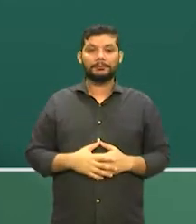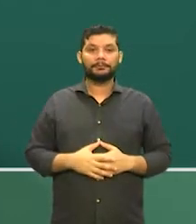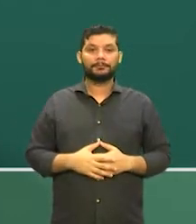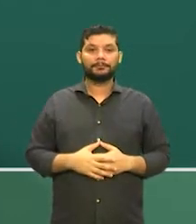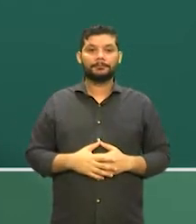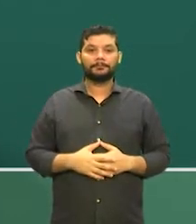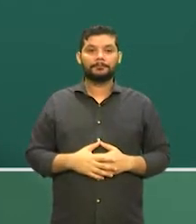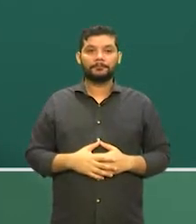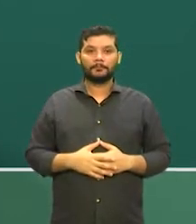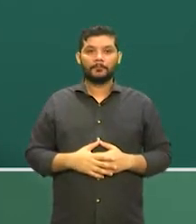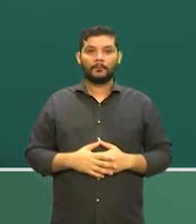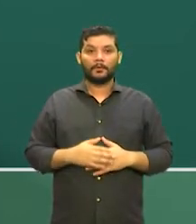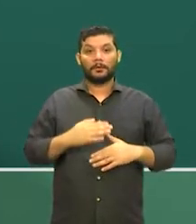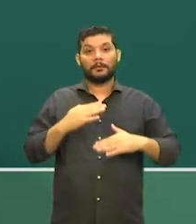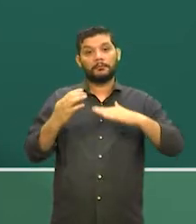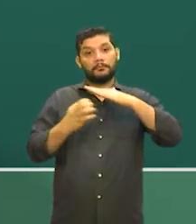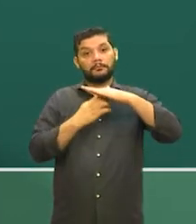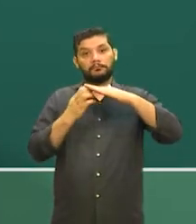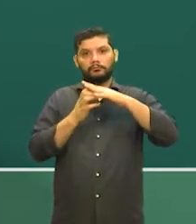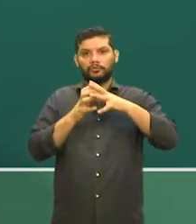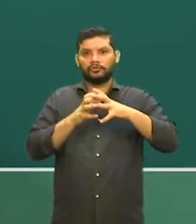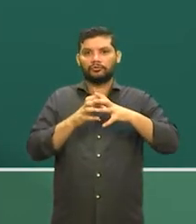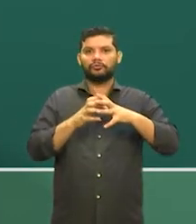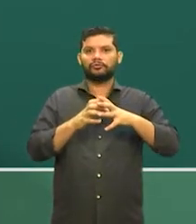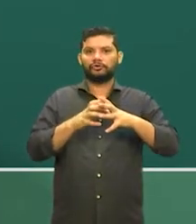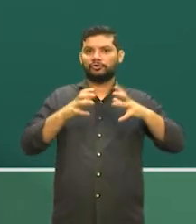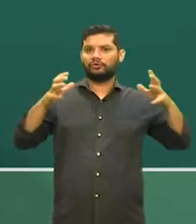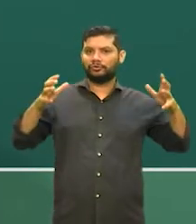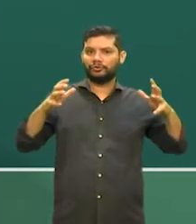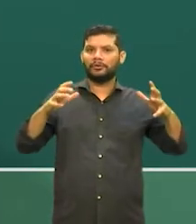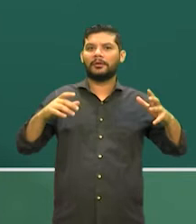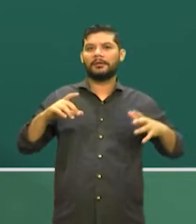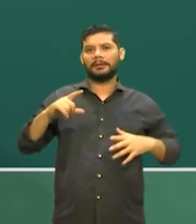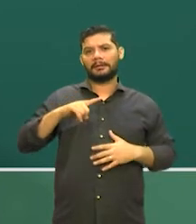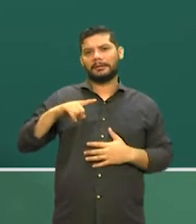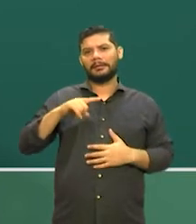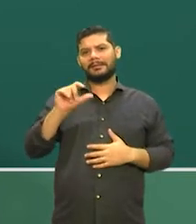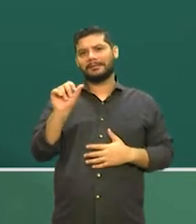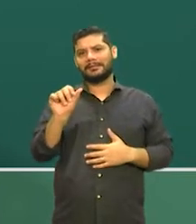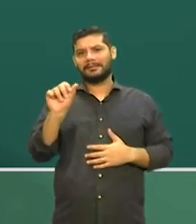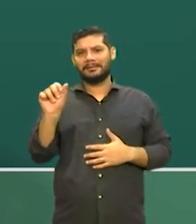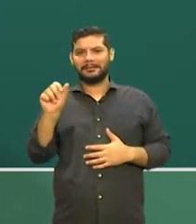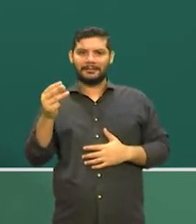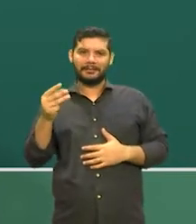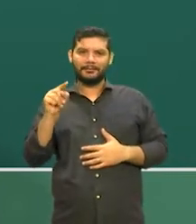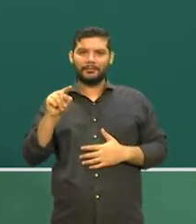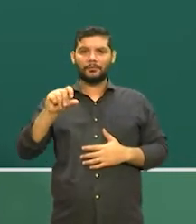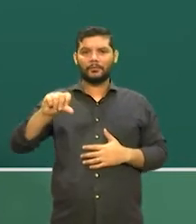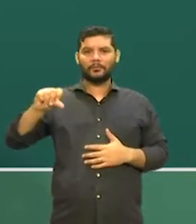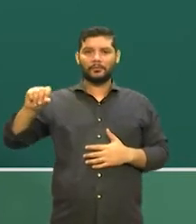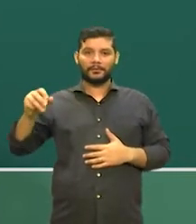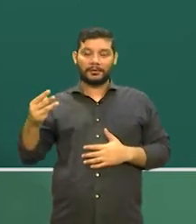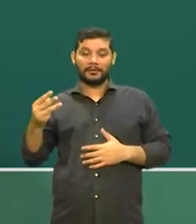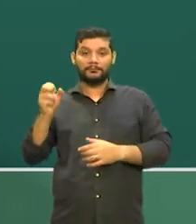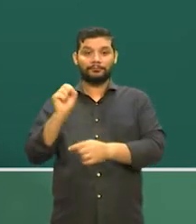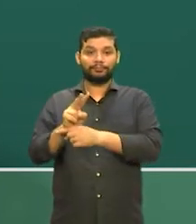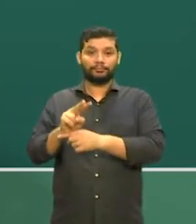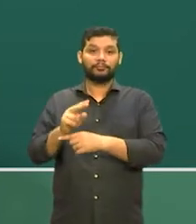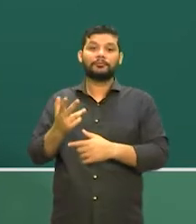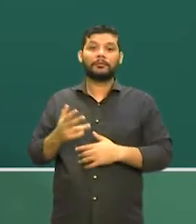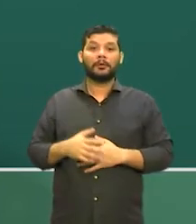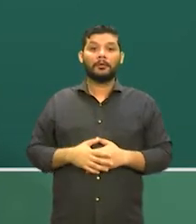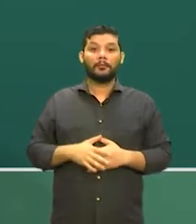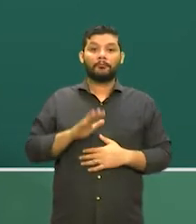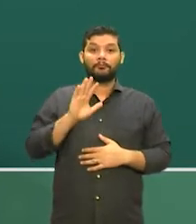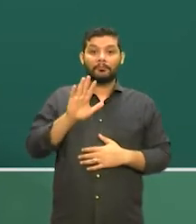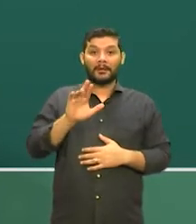empresas fizeram 663.993 admissões contra 596